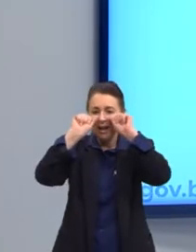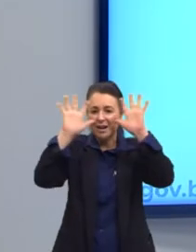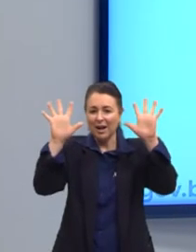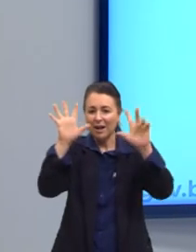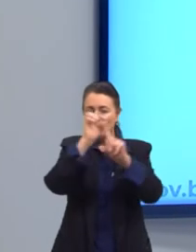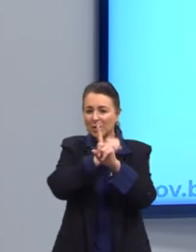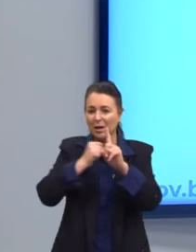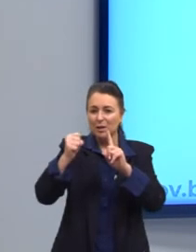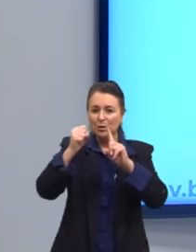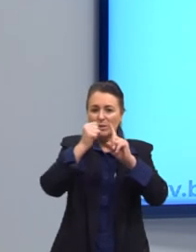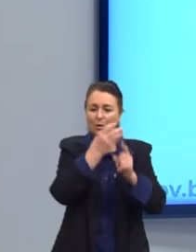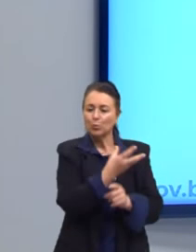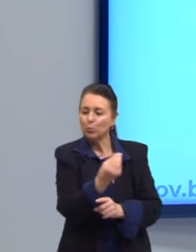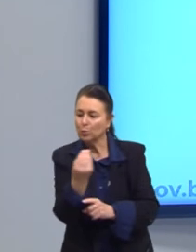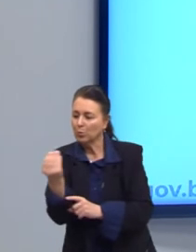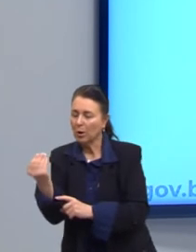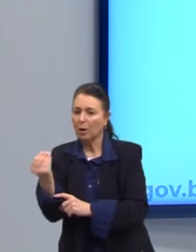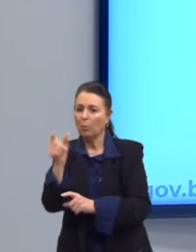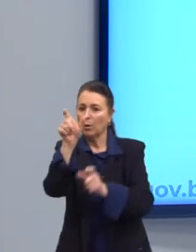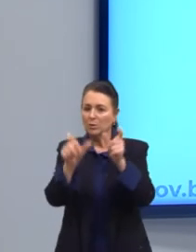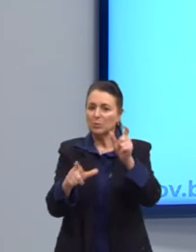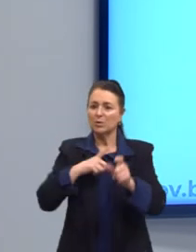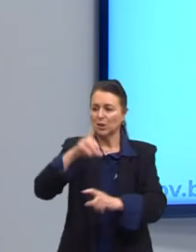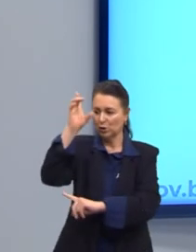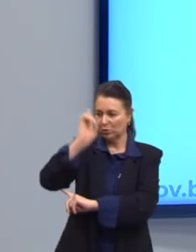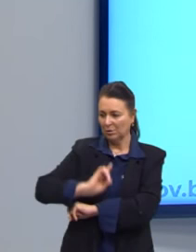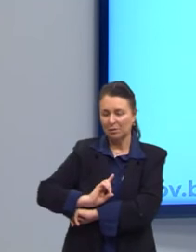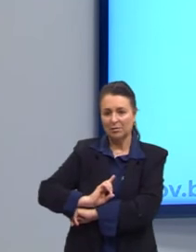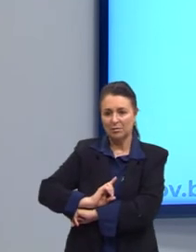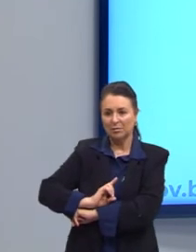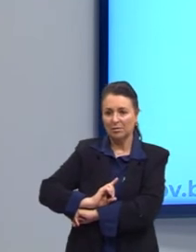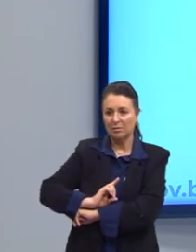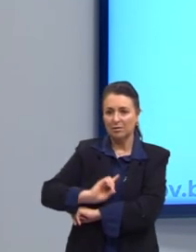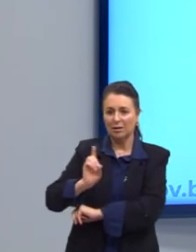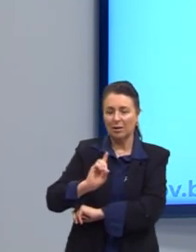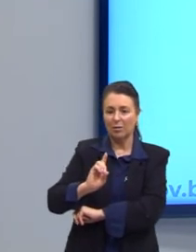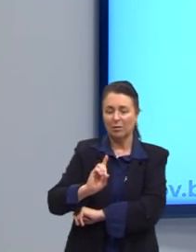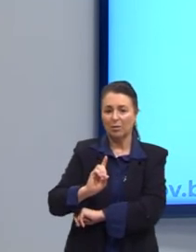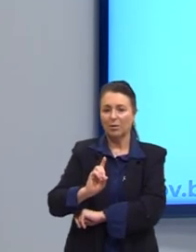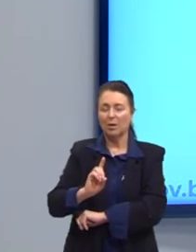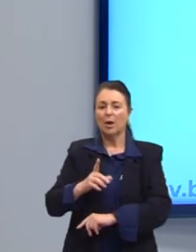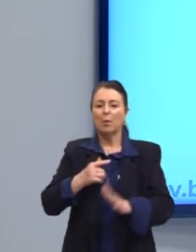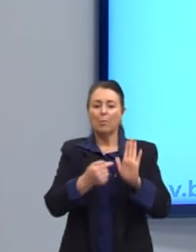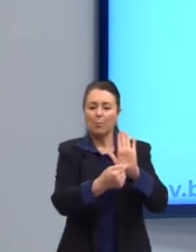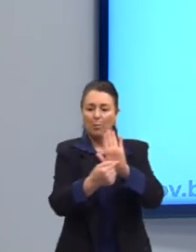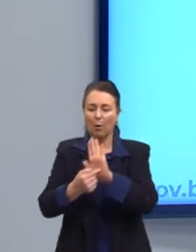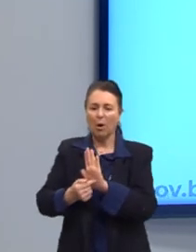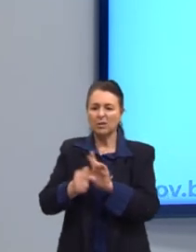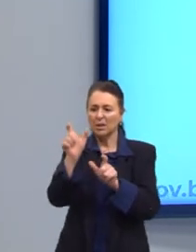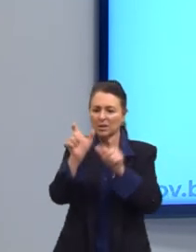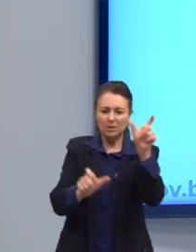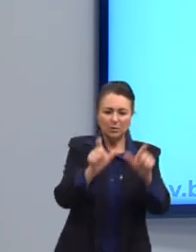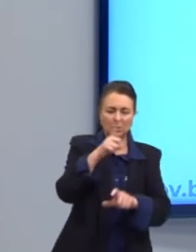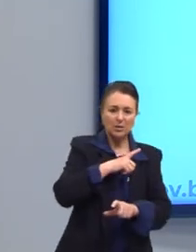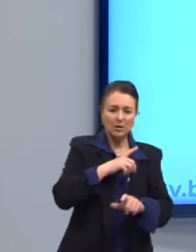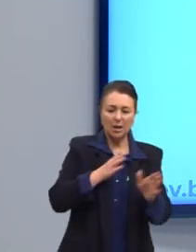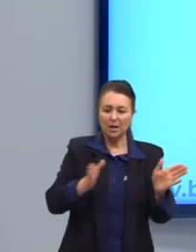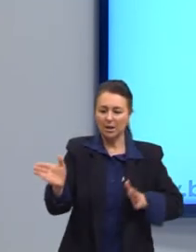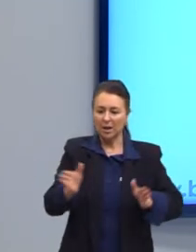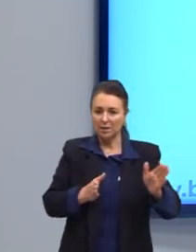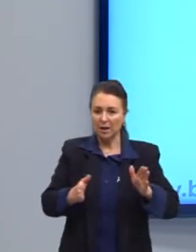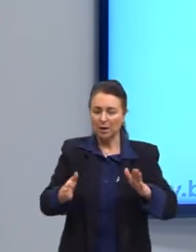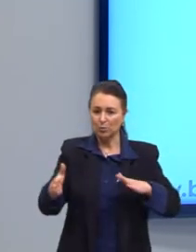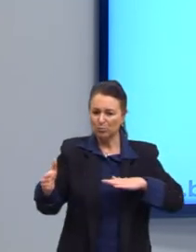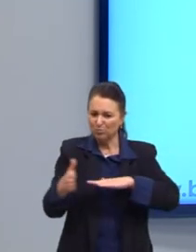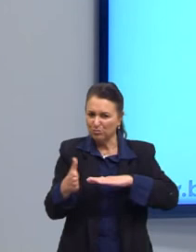plural, que os indivíduos têm direito a desejar. Não, né? Alternativa B, demonstra que os indivíduos que possuem acesso restrito à